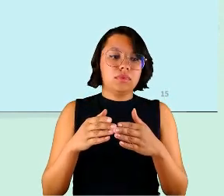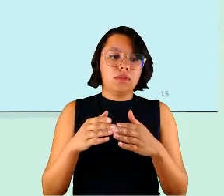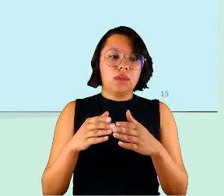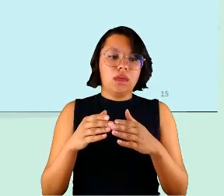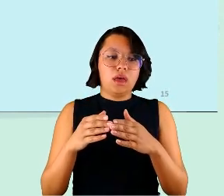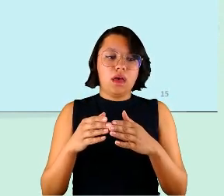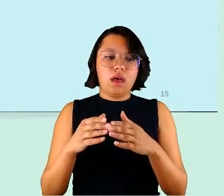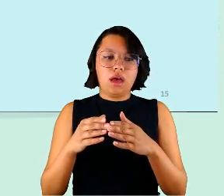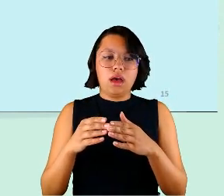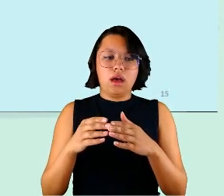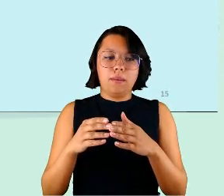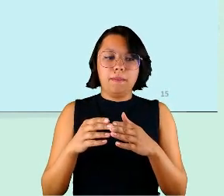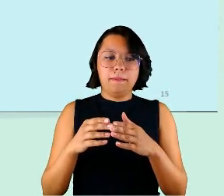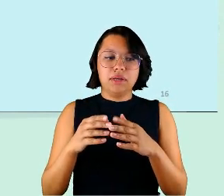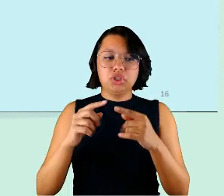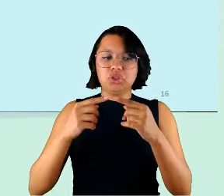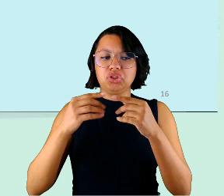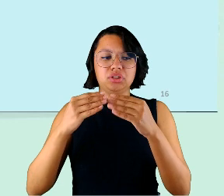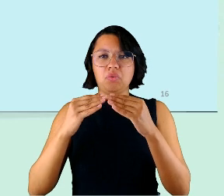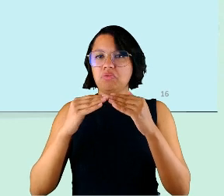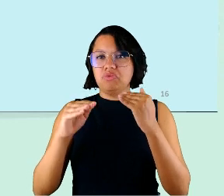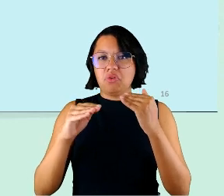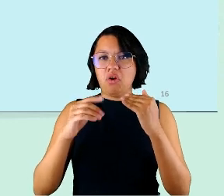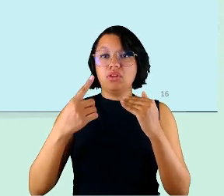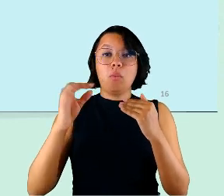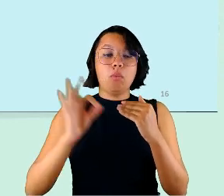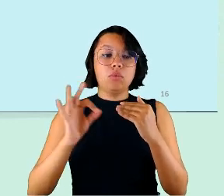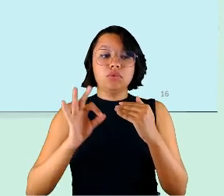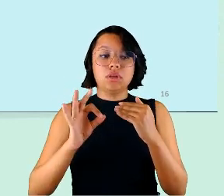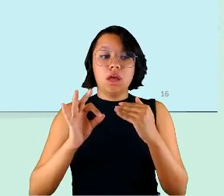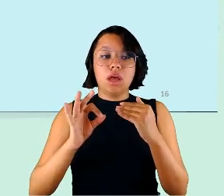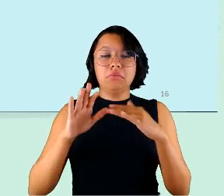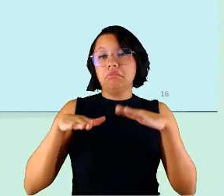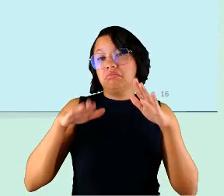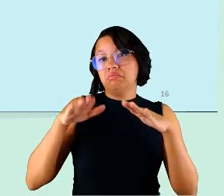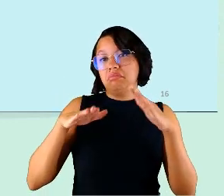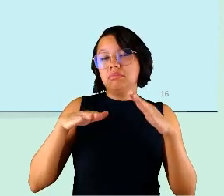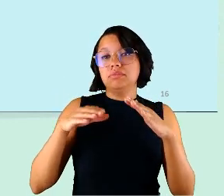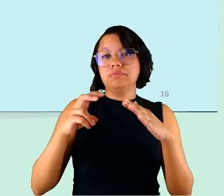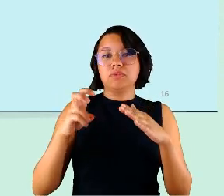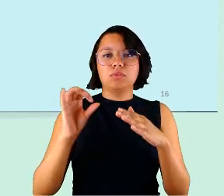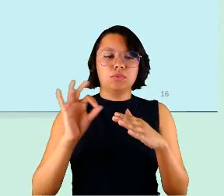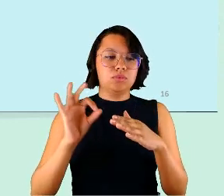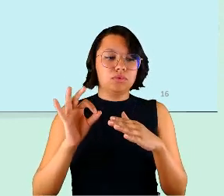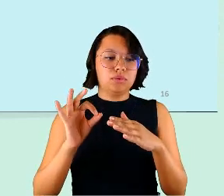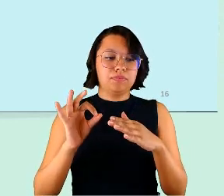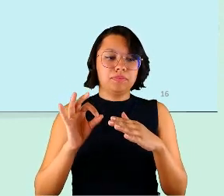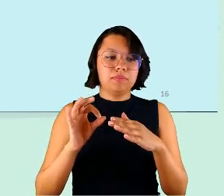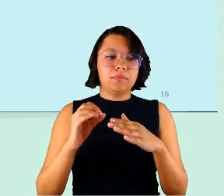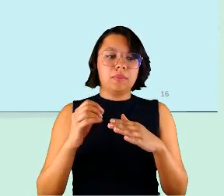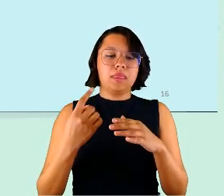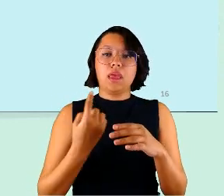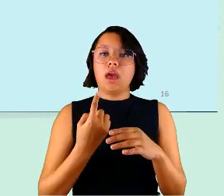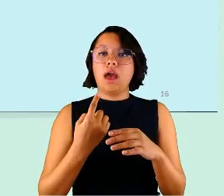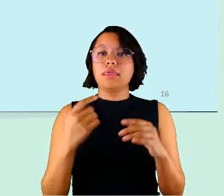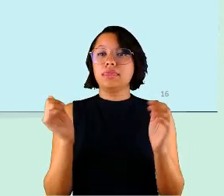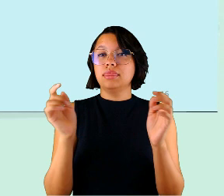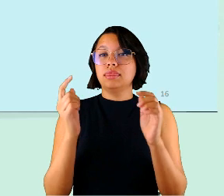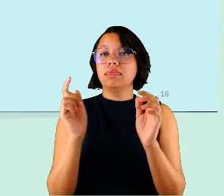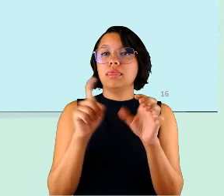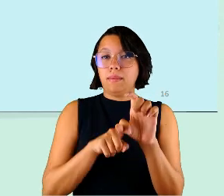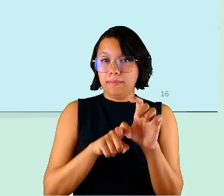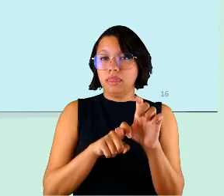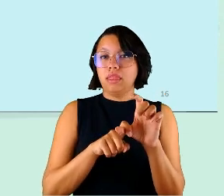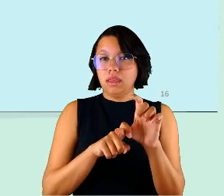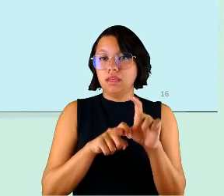descodância de apenas 1% outra coisa que nós perguntamos é a questão da interdependência porque a gente sabe que quando